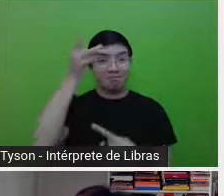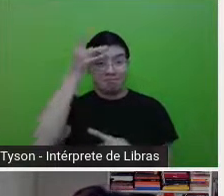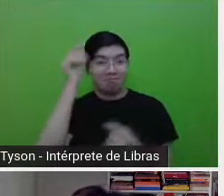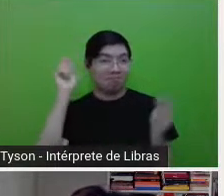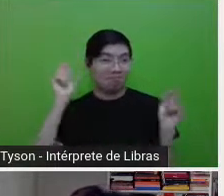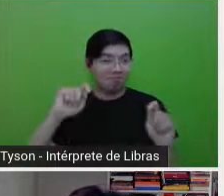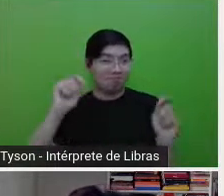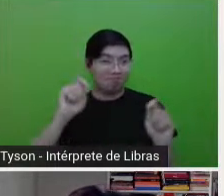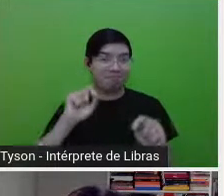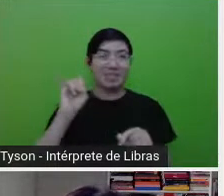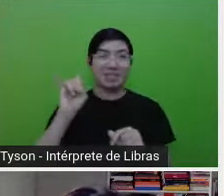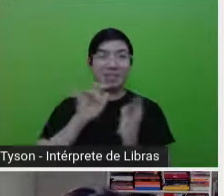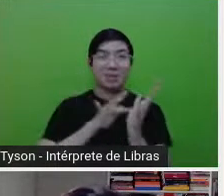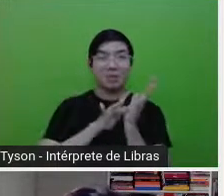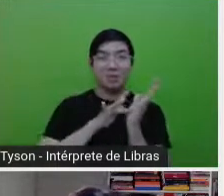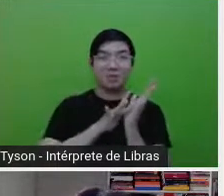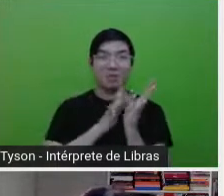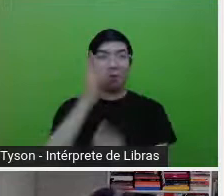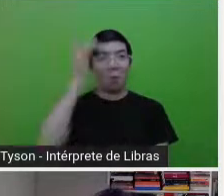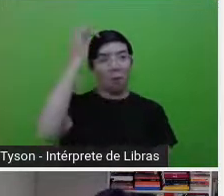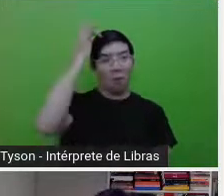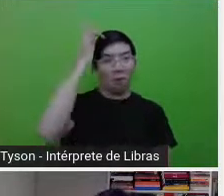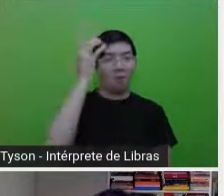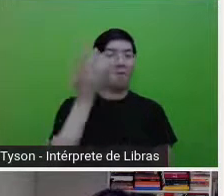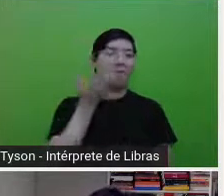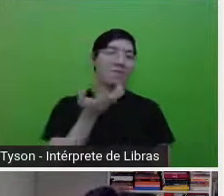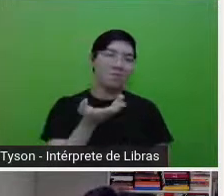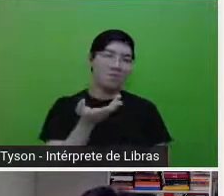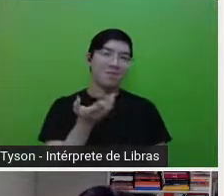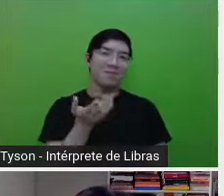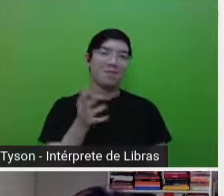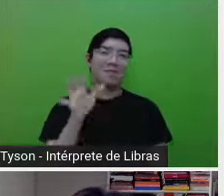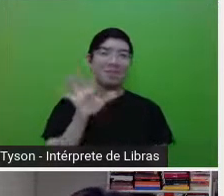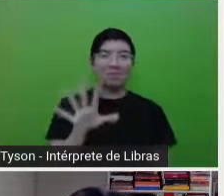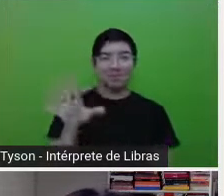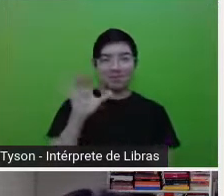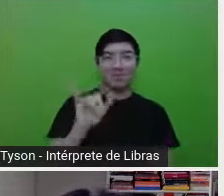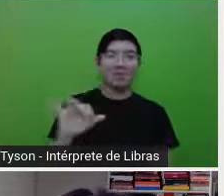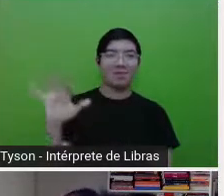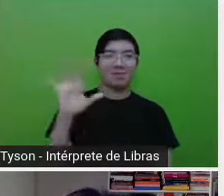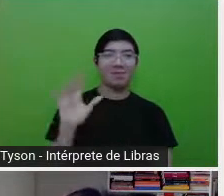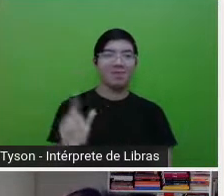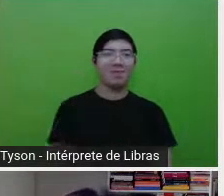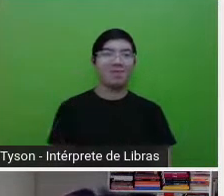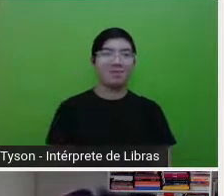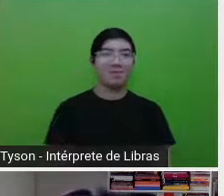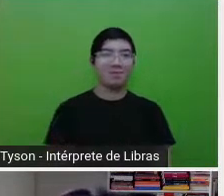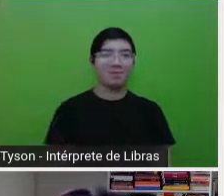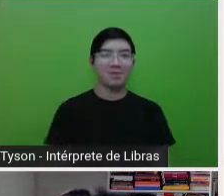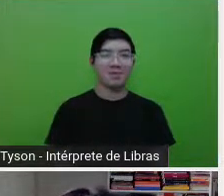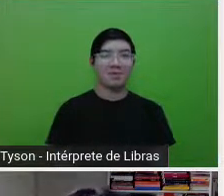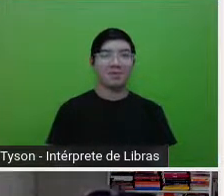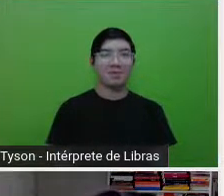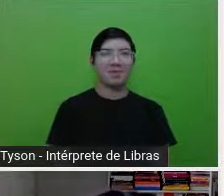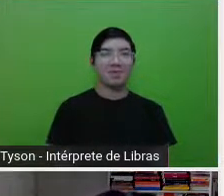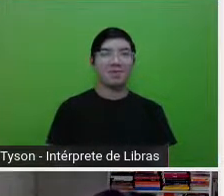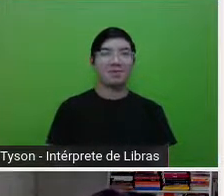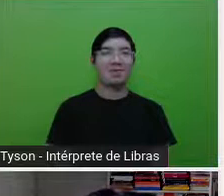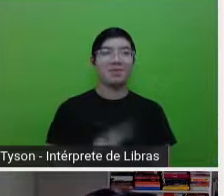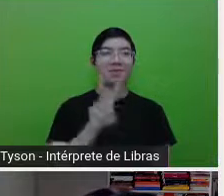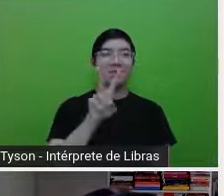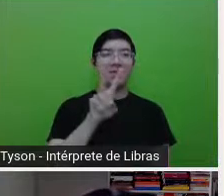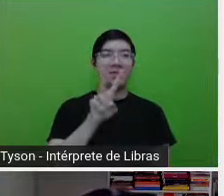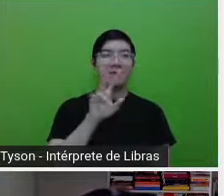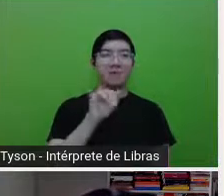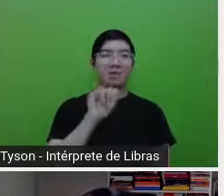Bom demais, bom demais. Aí, moleque as duas. Exatamente. Vinícius, será que o Vinícius está aí? Alô, Vinícius? Gente, Vinícius é o nosso